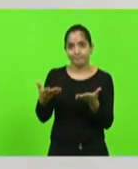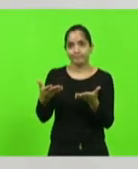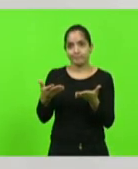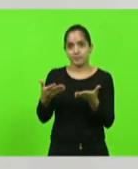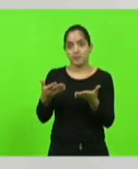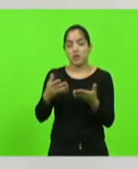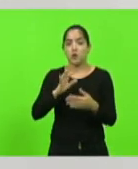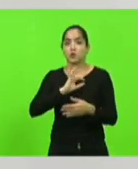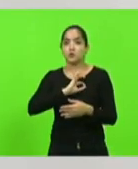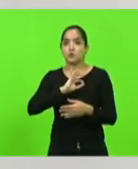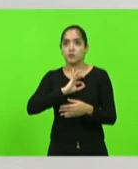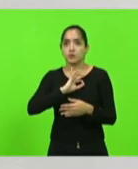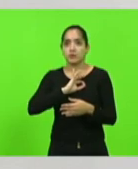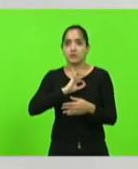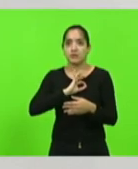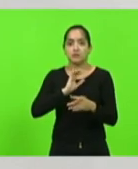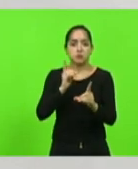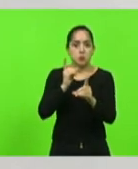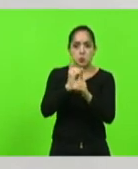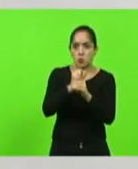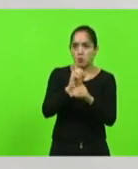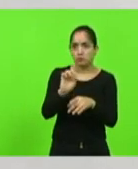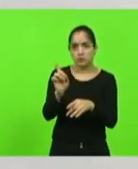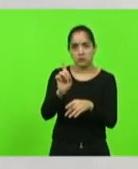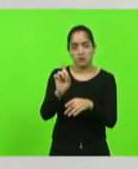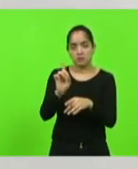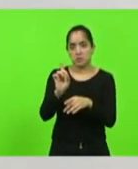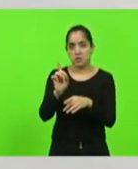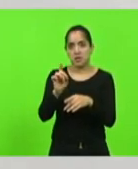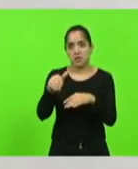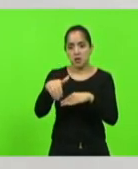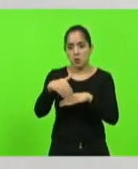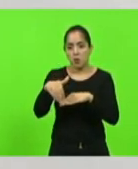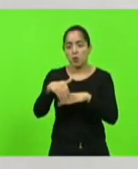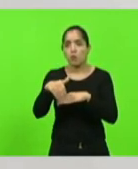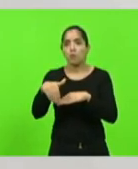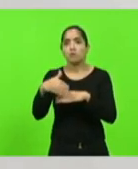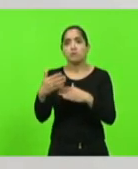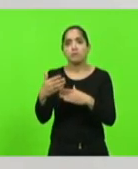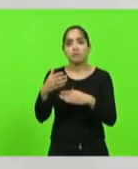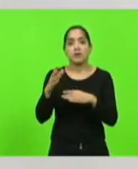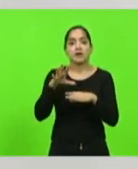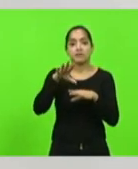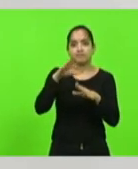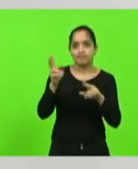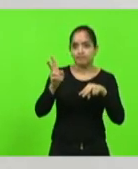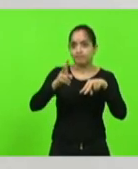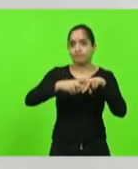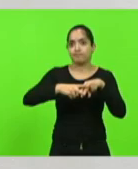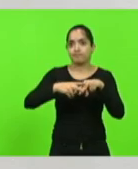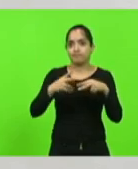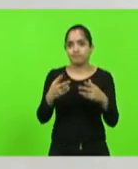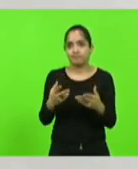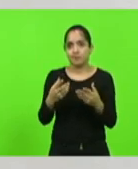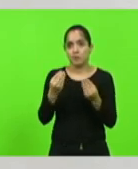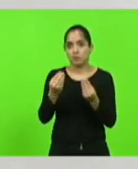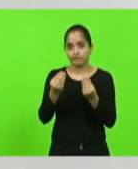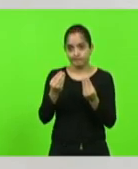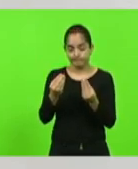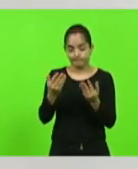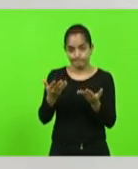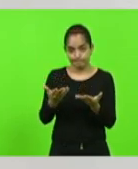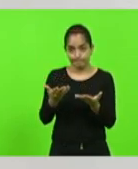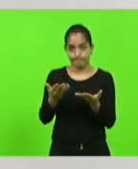policiais não encontraram o traficante no endereço fornecido para a prisão domiciliar. É um absurdo, um absurdo.